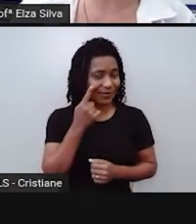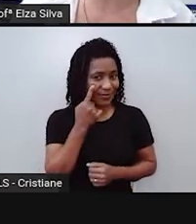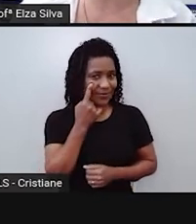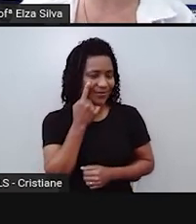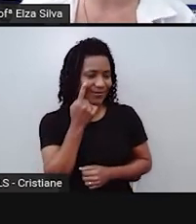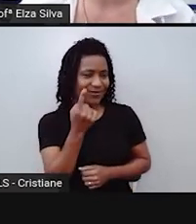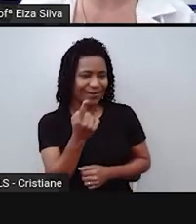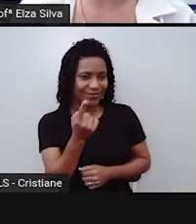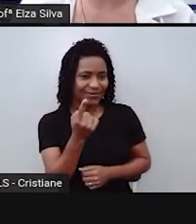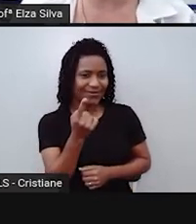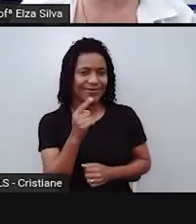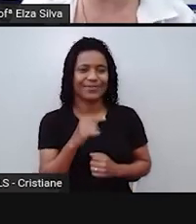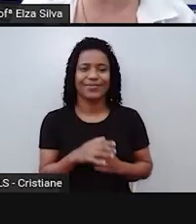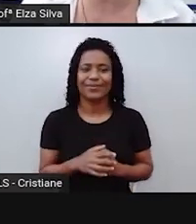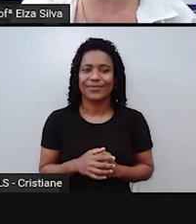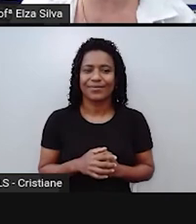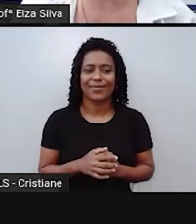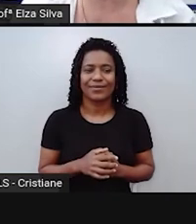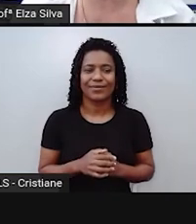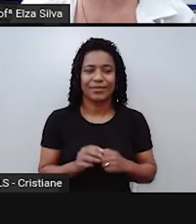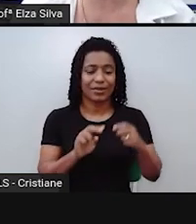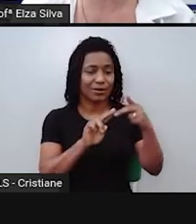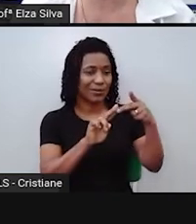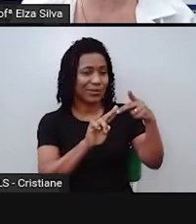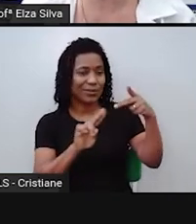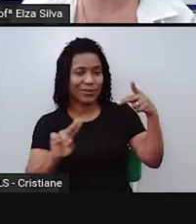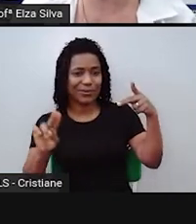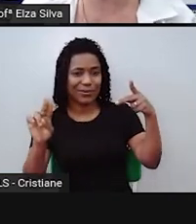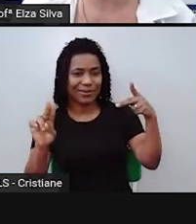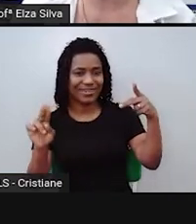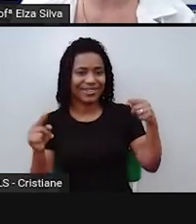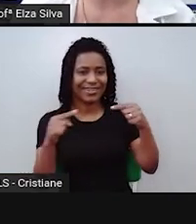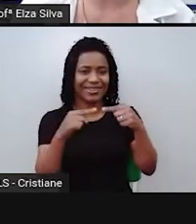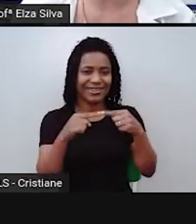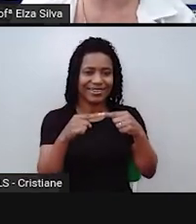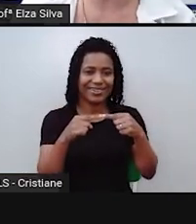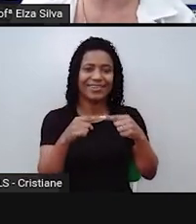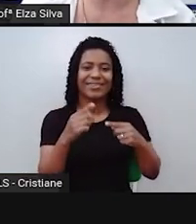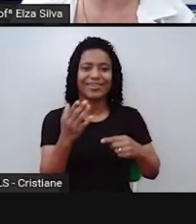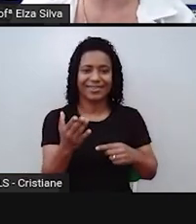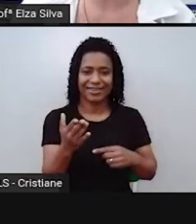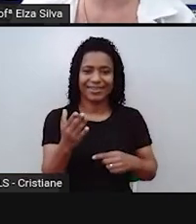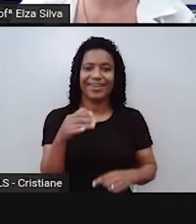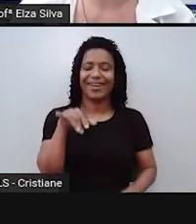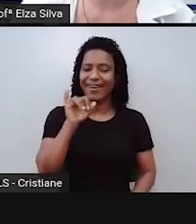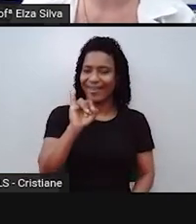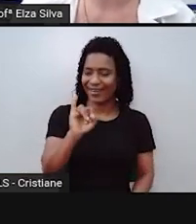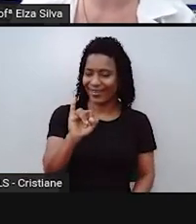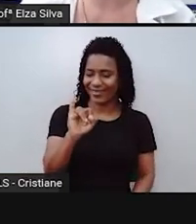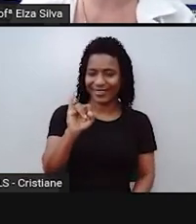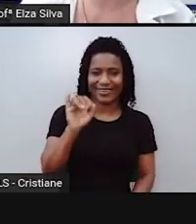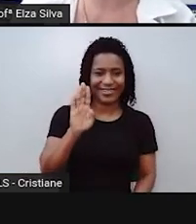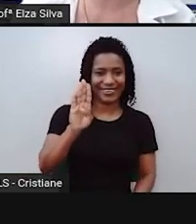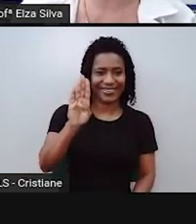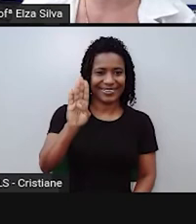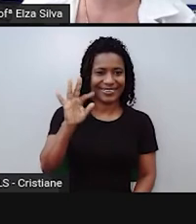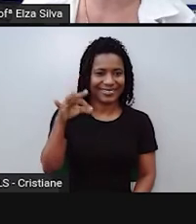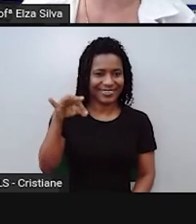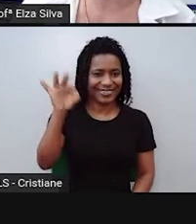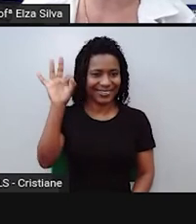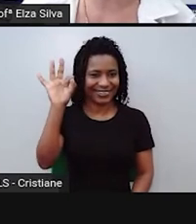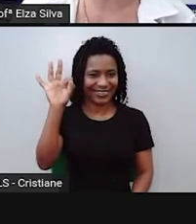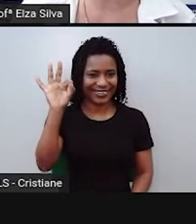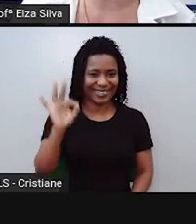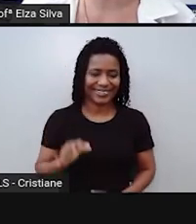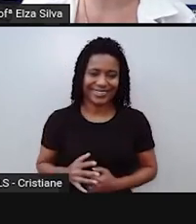neste caso aqui, qual é o pronome que concorda com o verbo to be am? I. Next one.